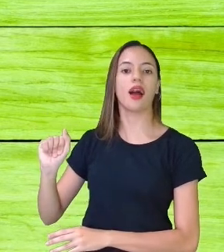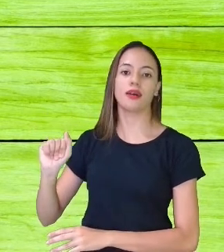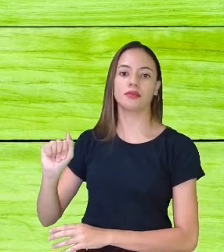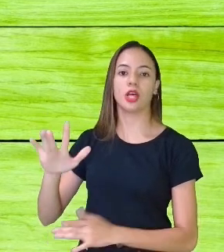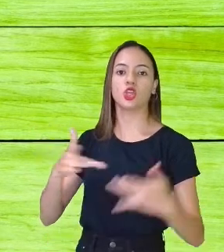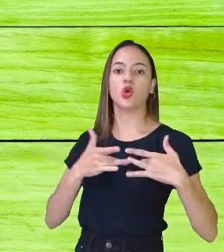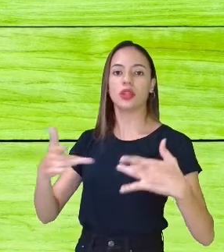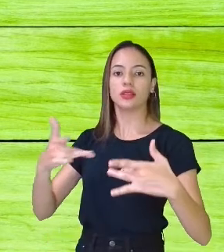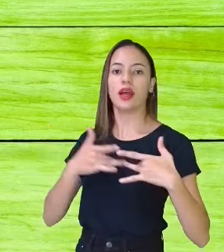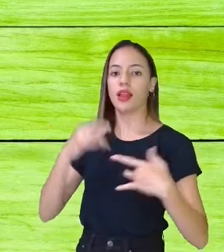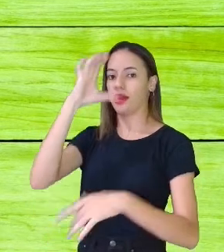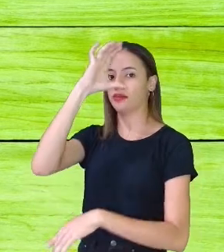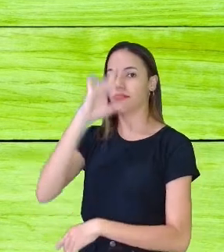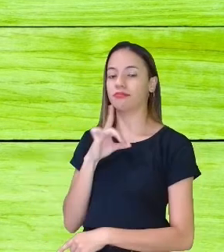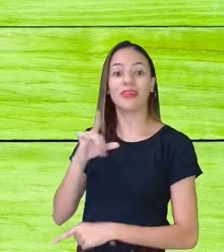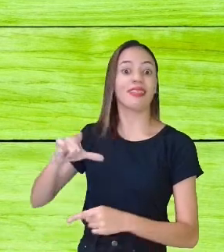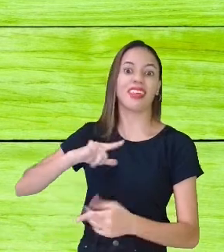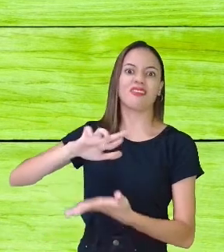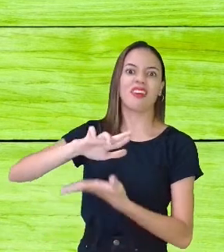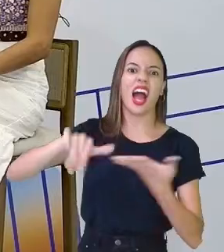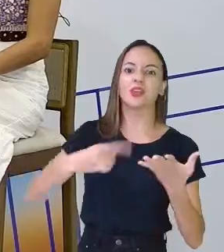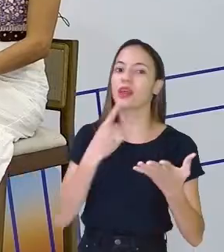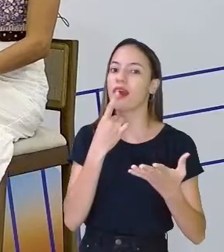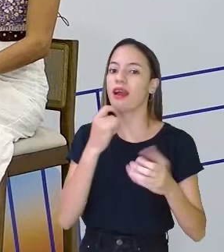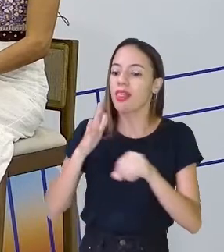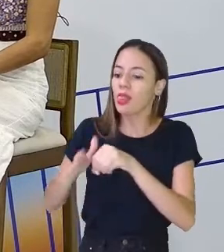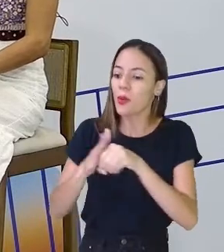pés de tomates, professor Aníbal. Está bem legal.